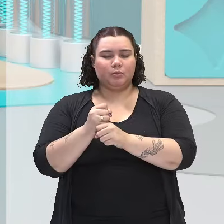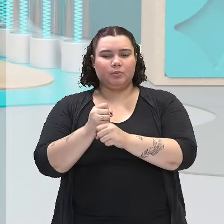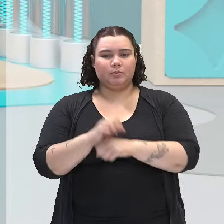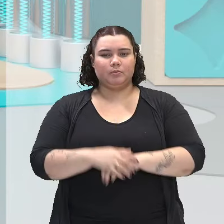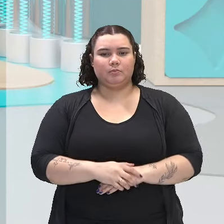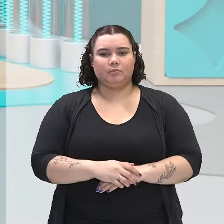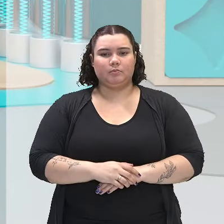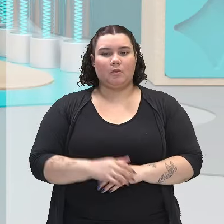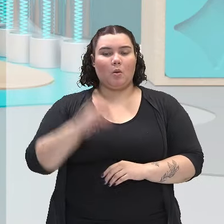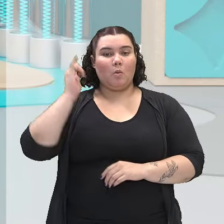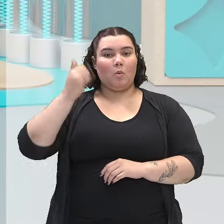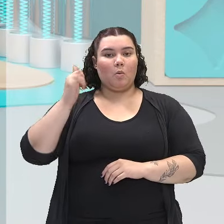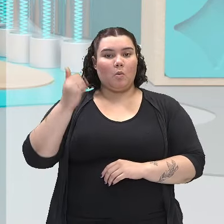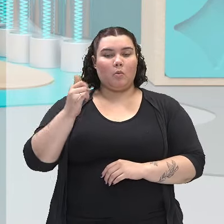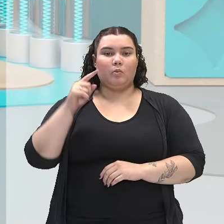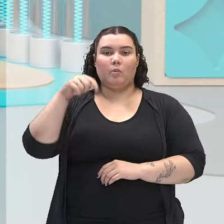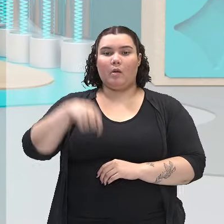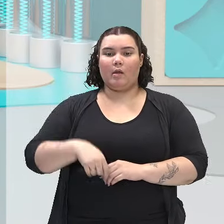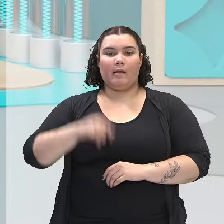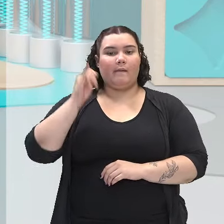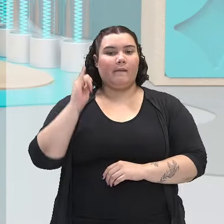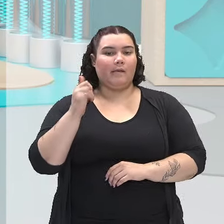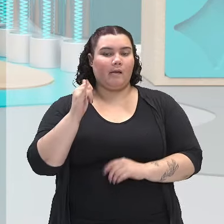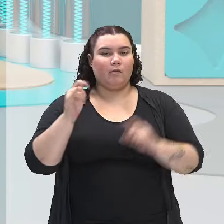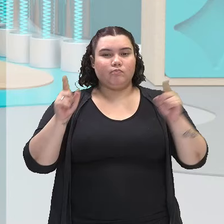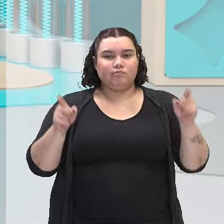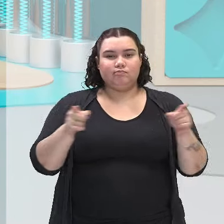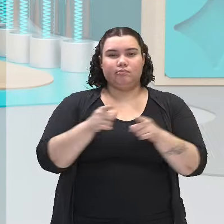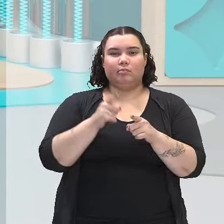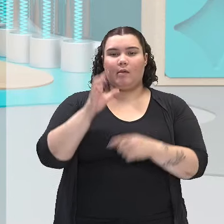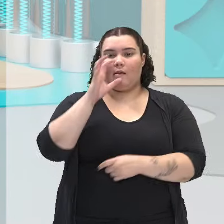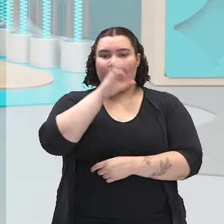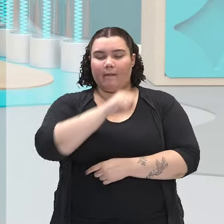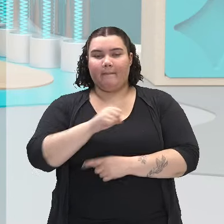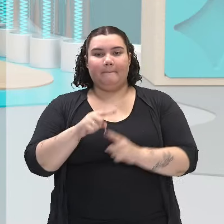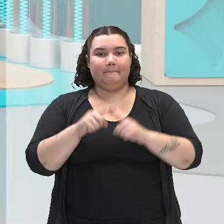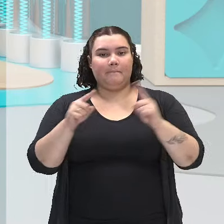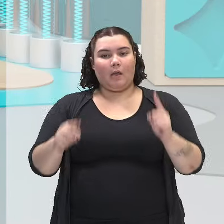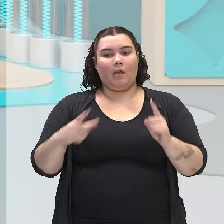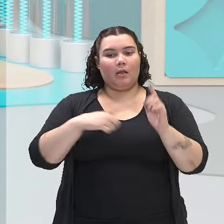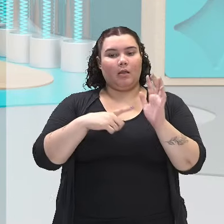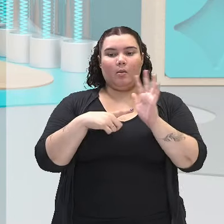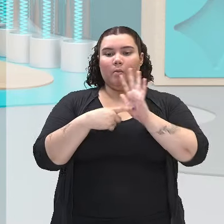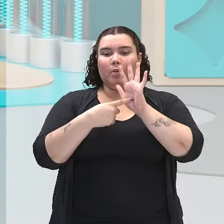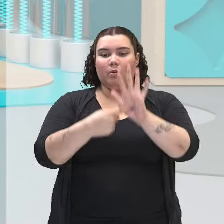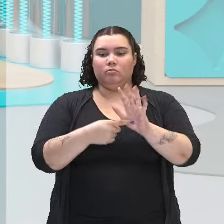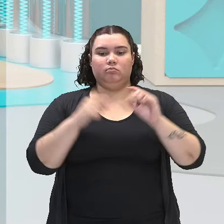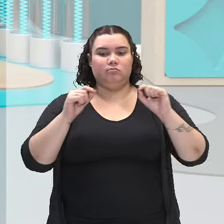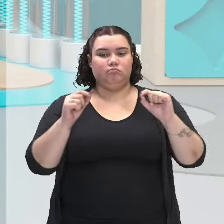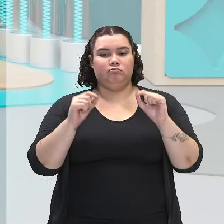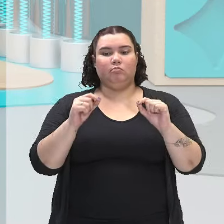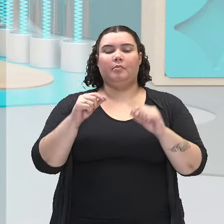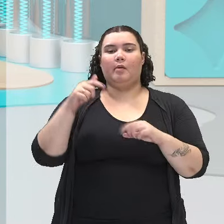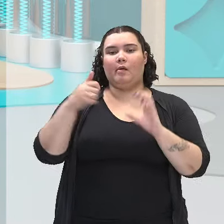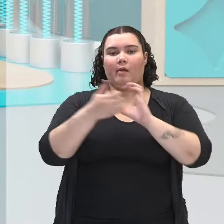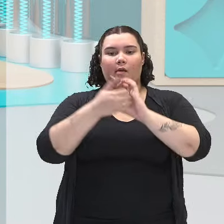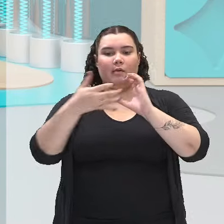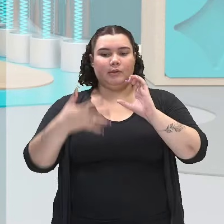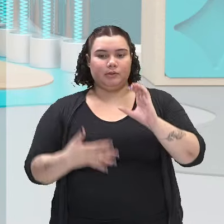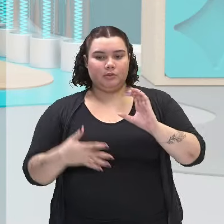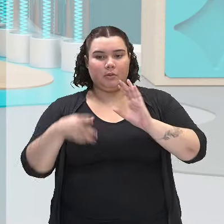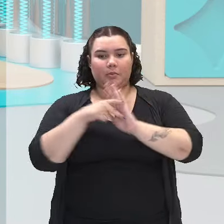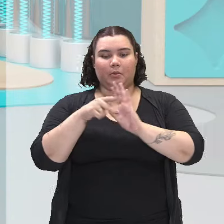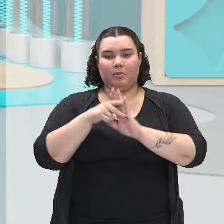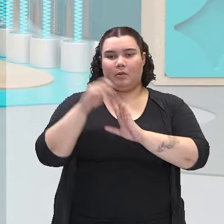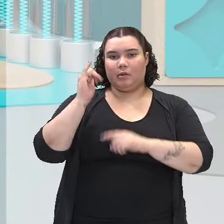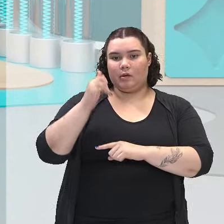conto é aquela narrativa curta, mas que apresenta os elementos da narrativa.